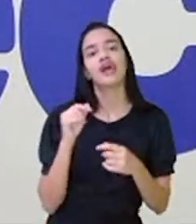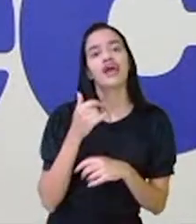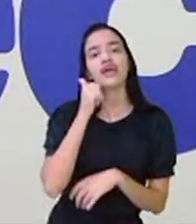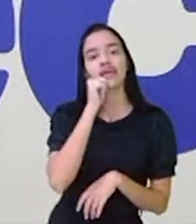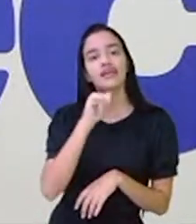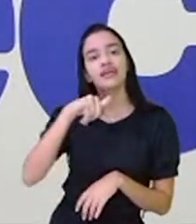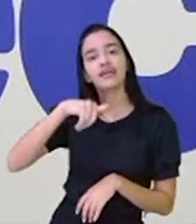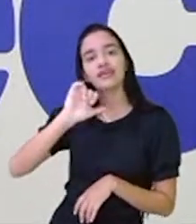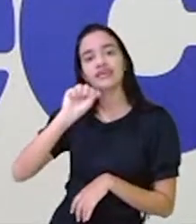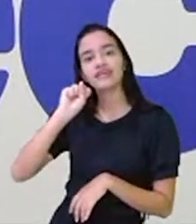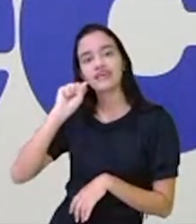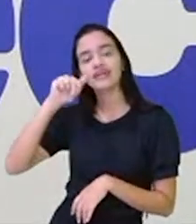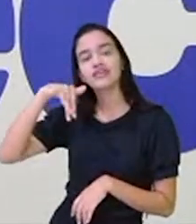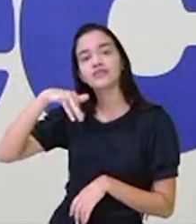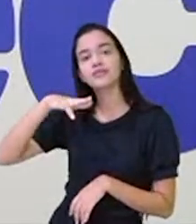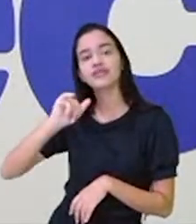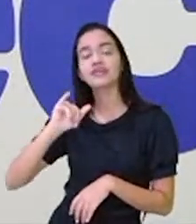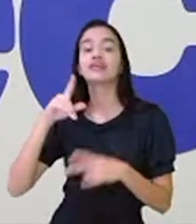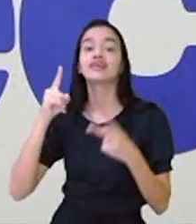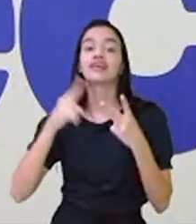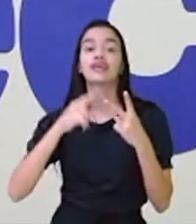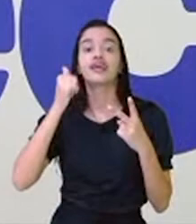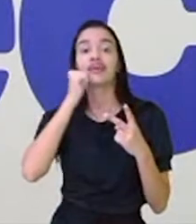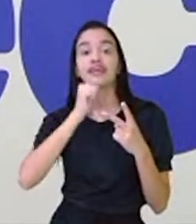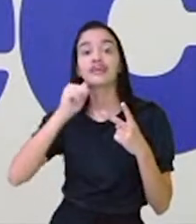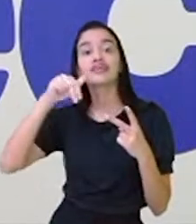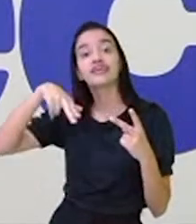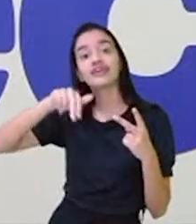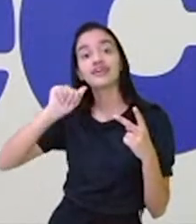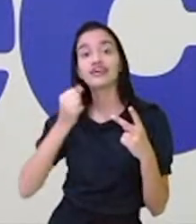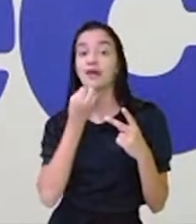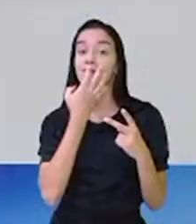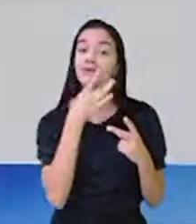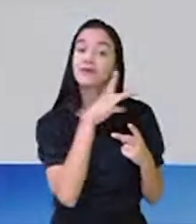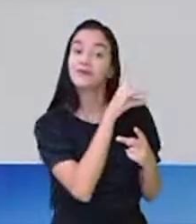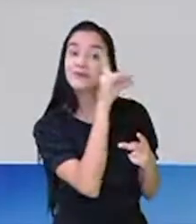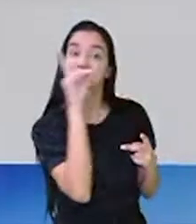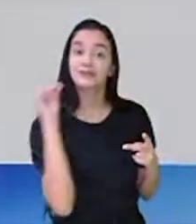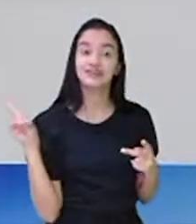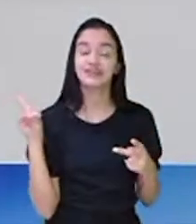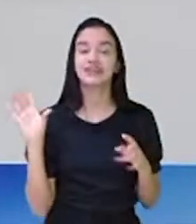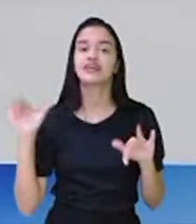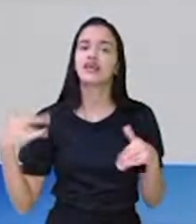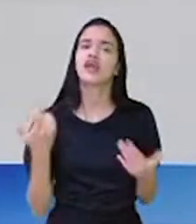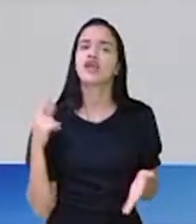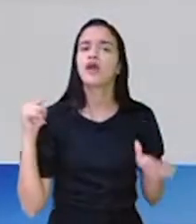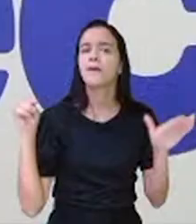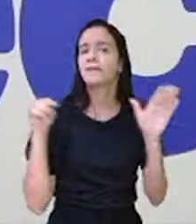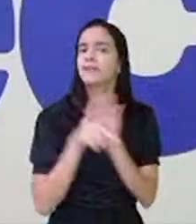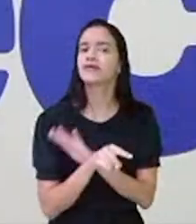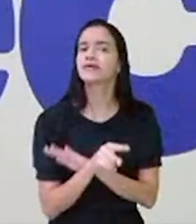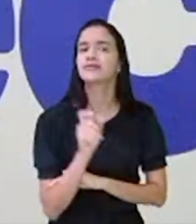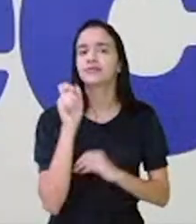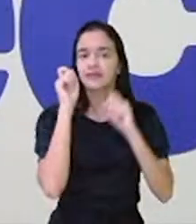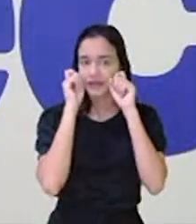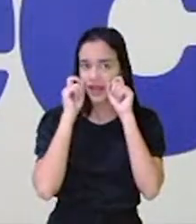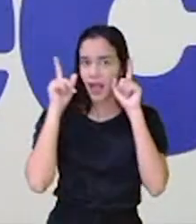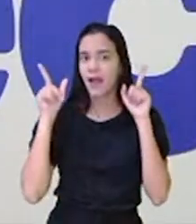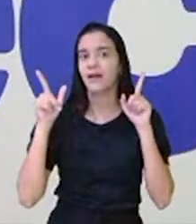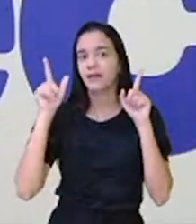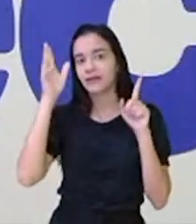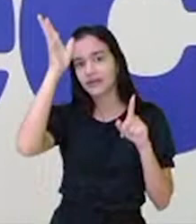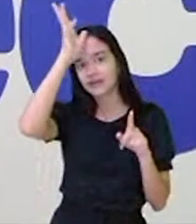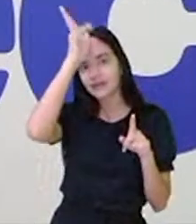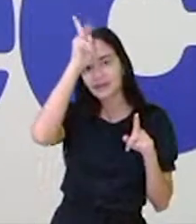e a Ana dando bom dia. Ah! E eu perguntei se elas se acordaram aqui com o galo